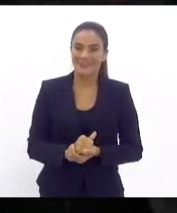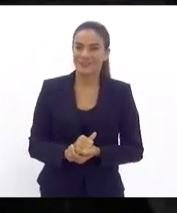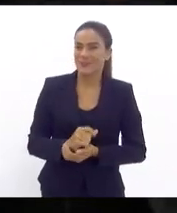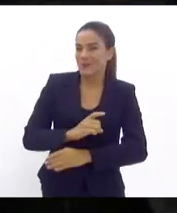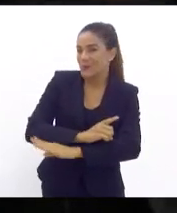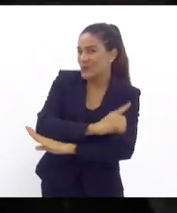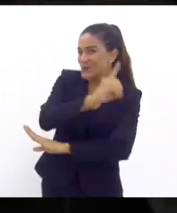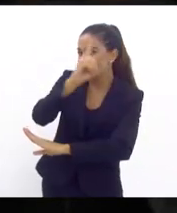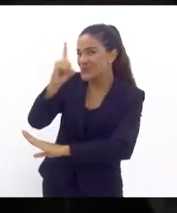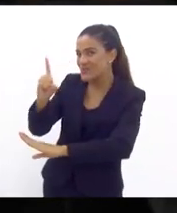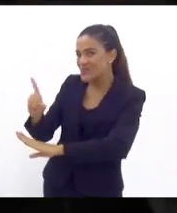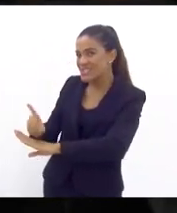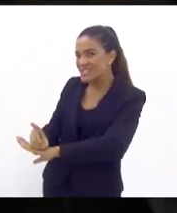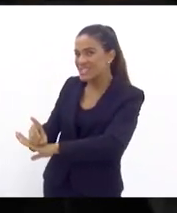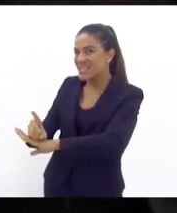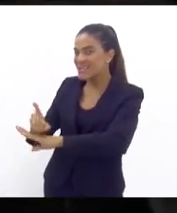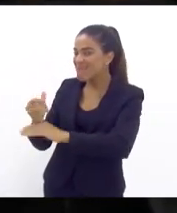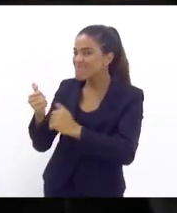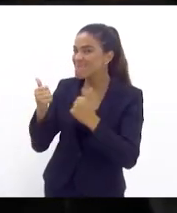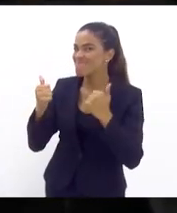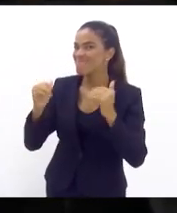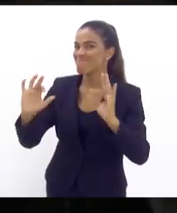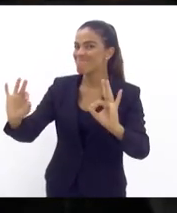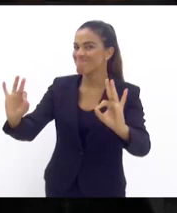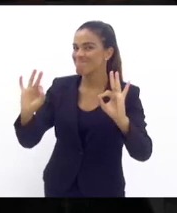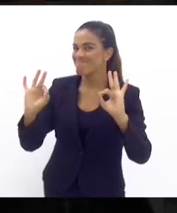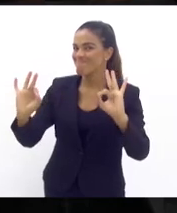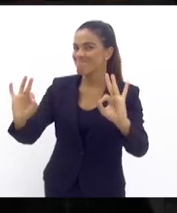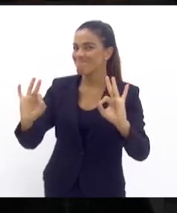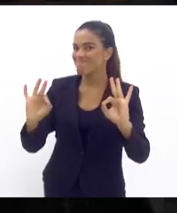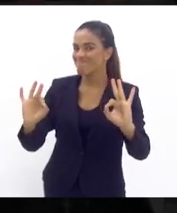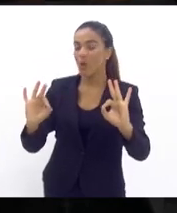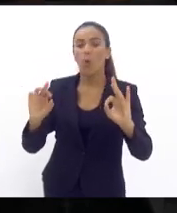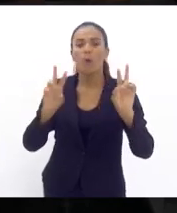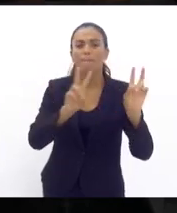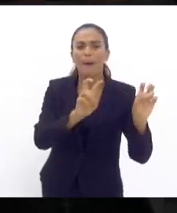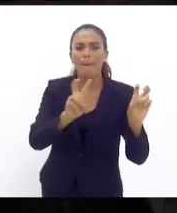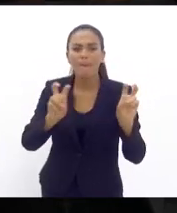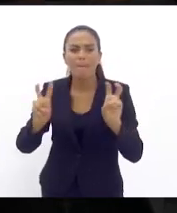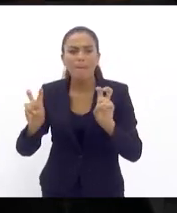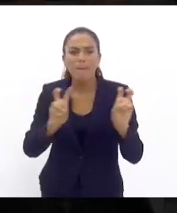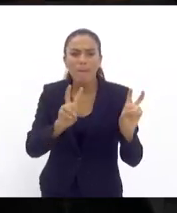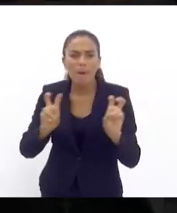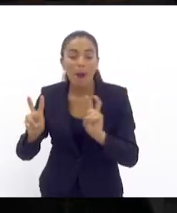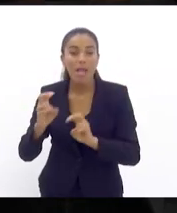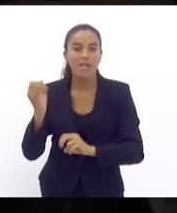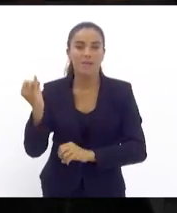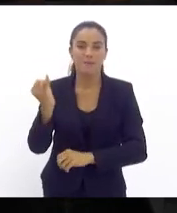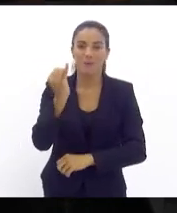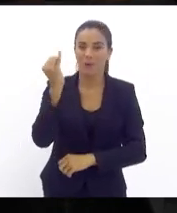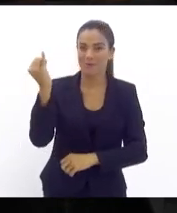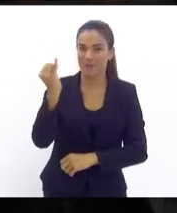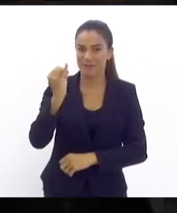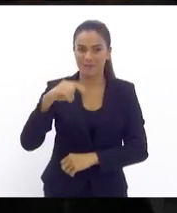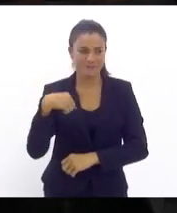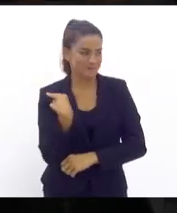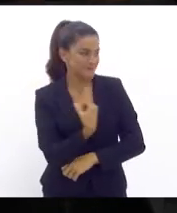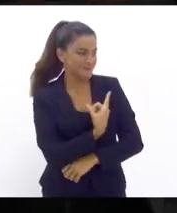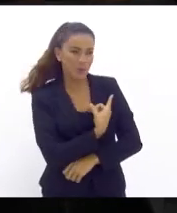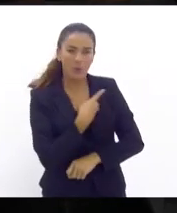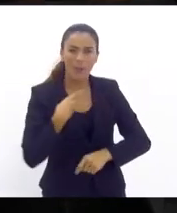está rico de temas importantes para que a gente possa